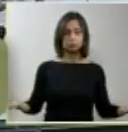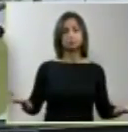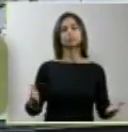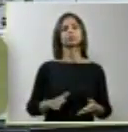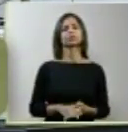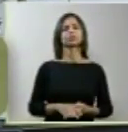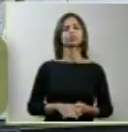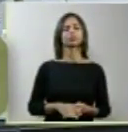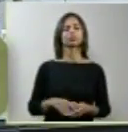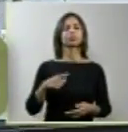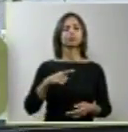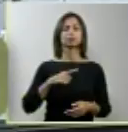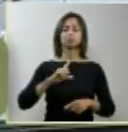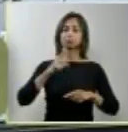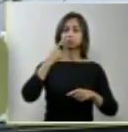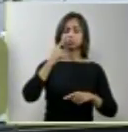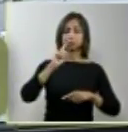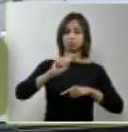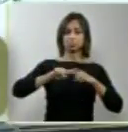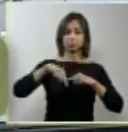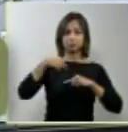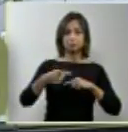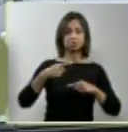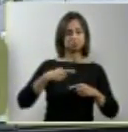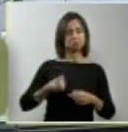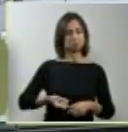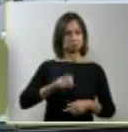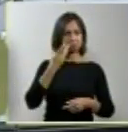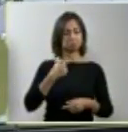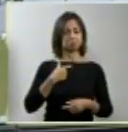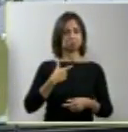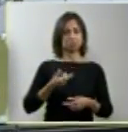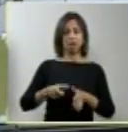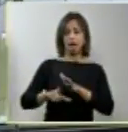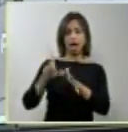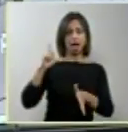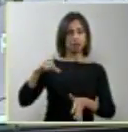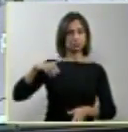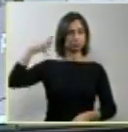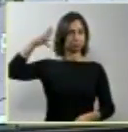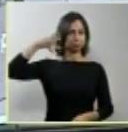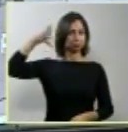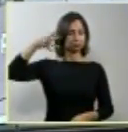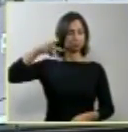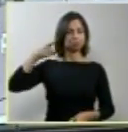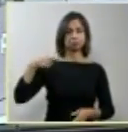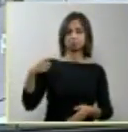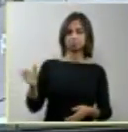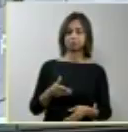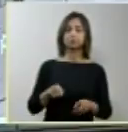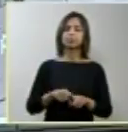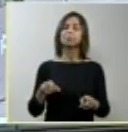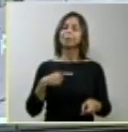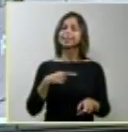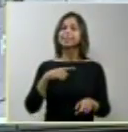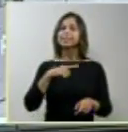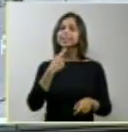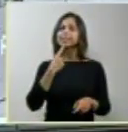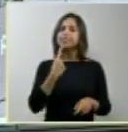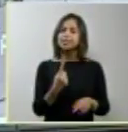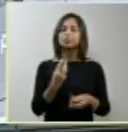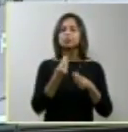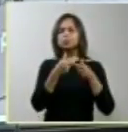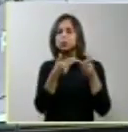vou ver se depois das brilhantes exposições que me antecederem, eu ainda tenho alguma coisa a